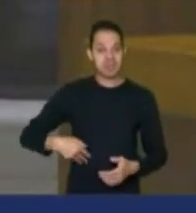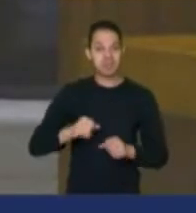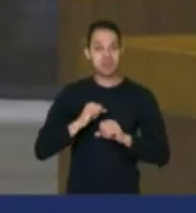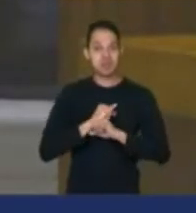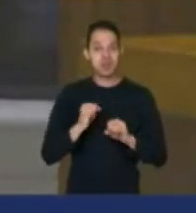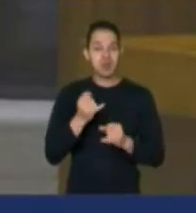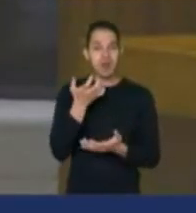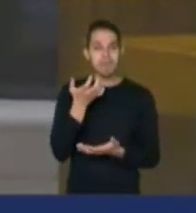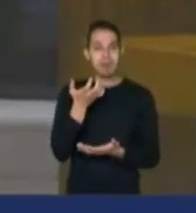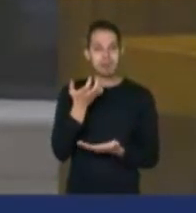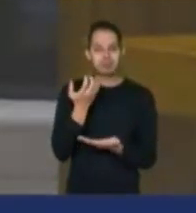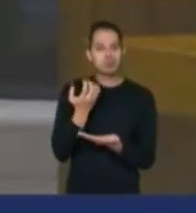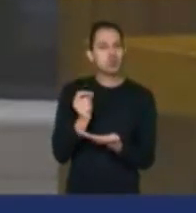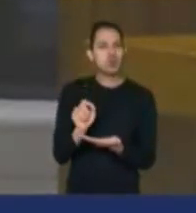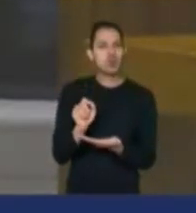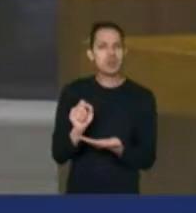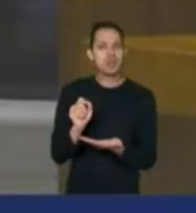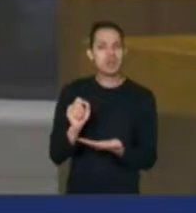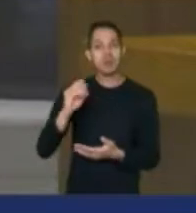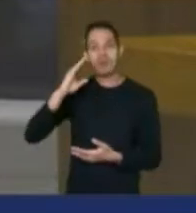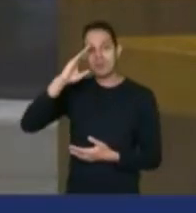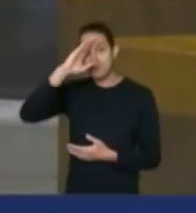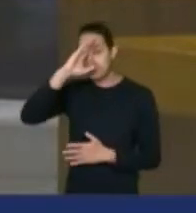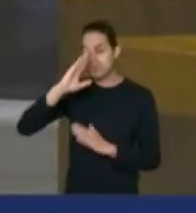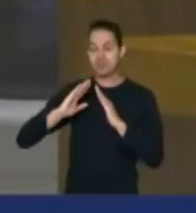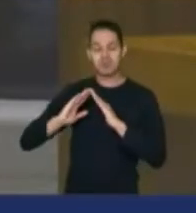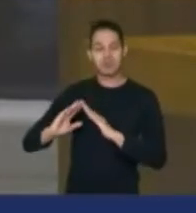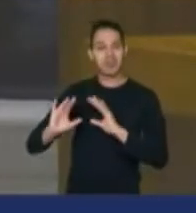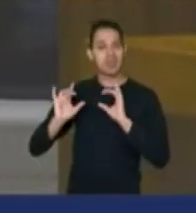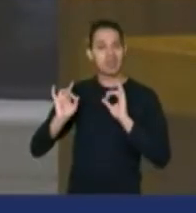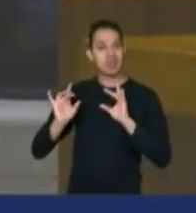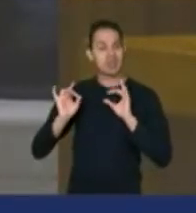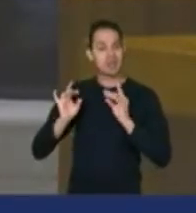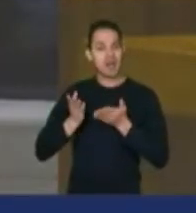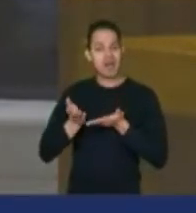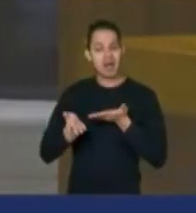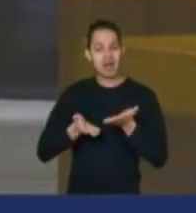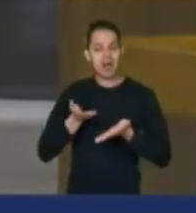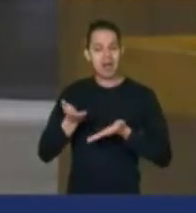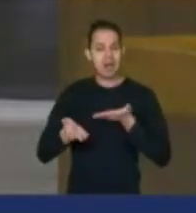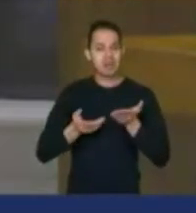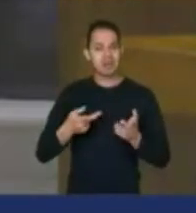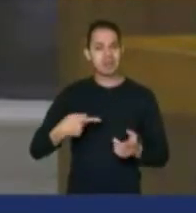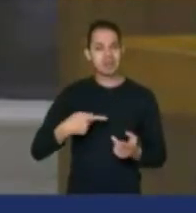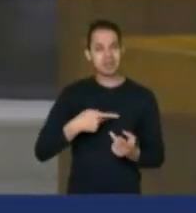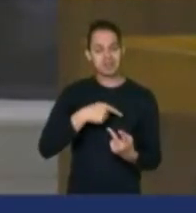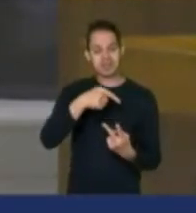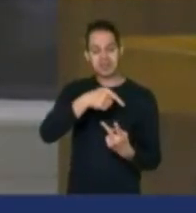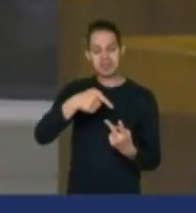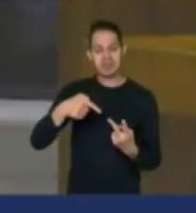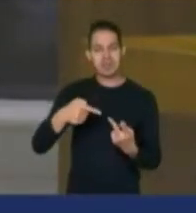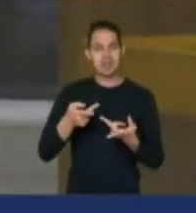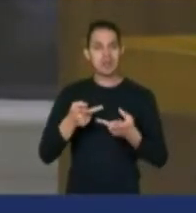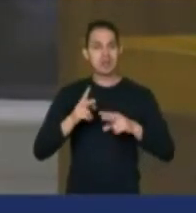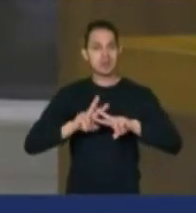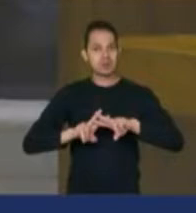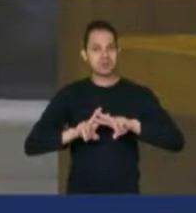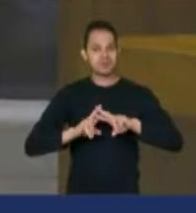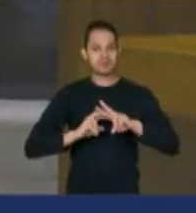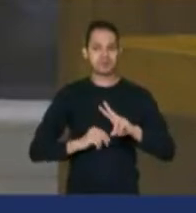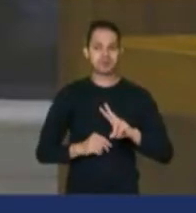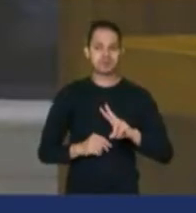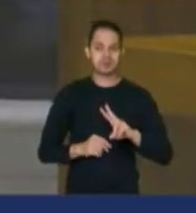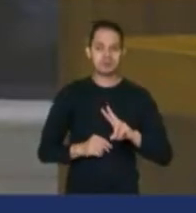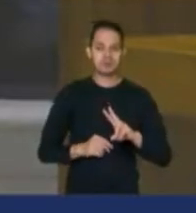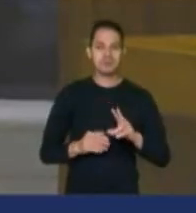especial do Bolsonaro para atender os pastores que estão presos. Aqueles que pediu